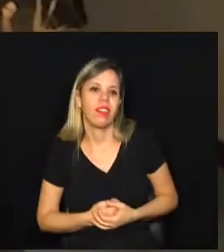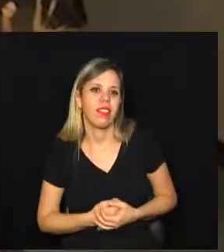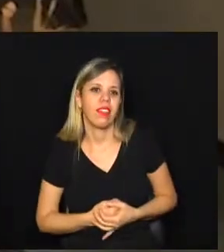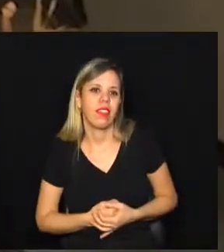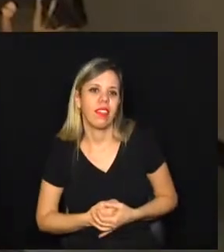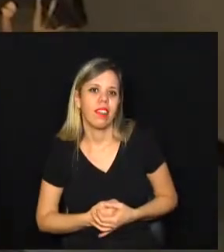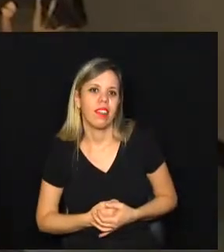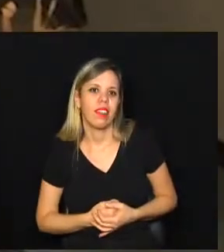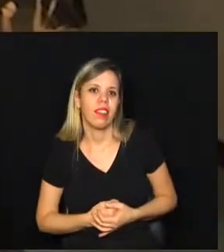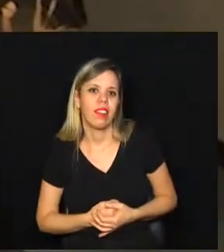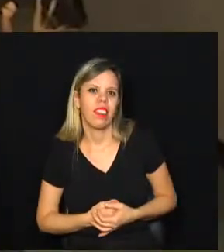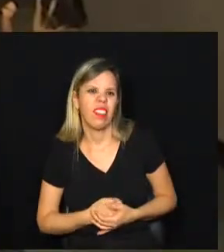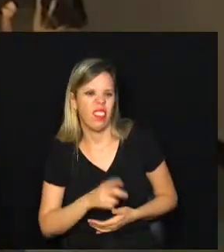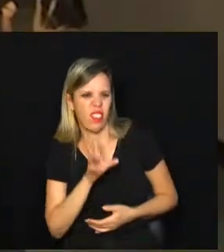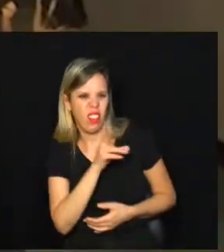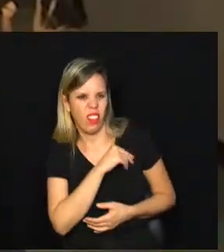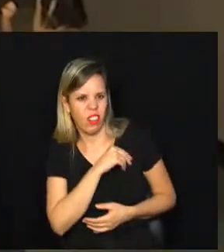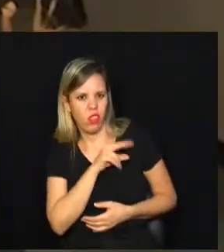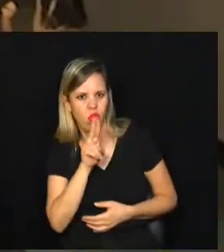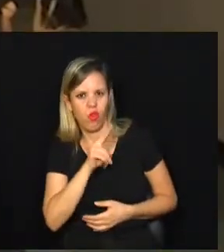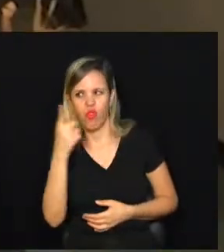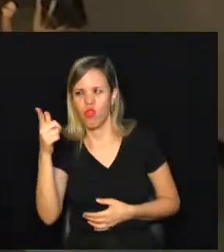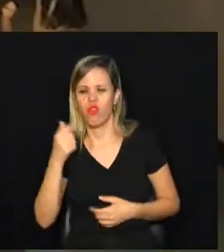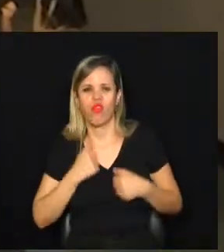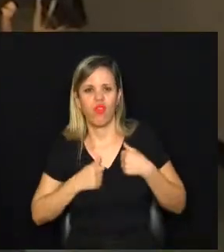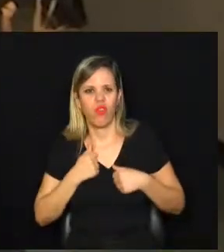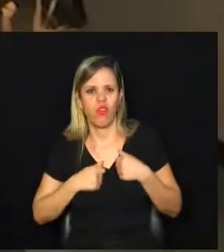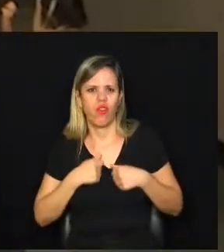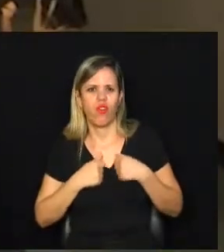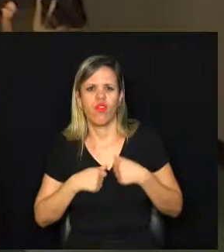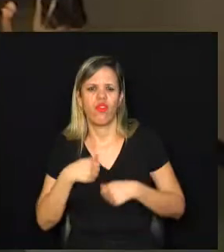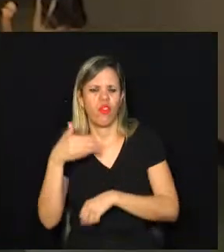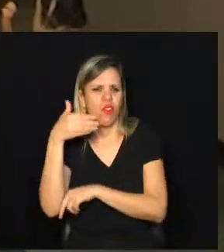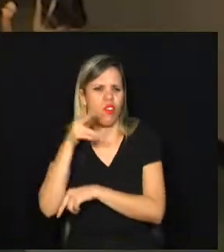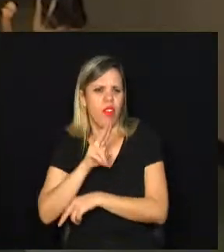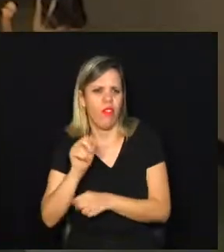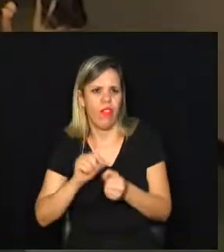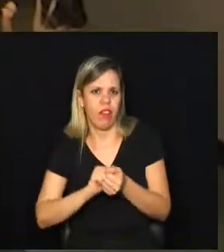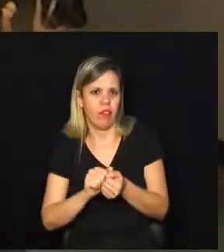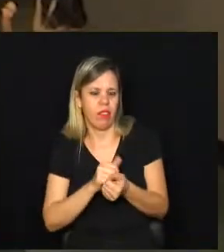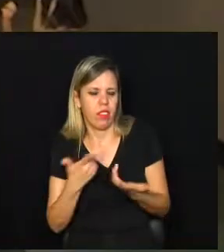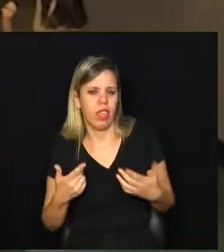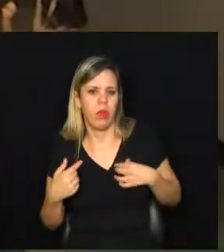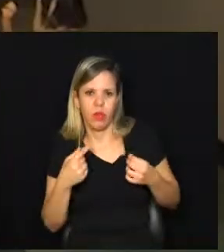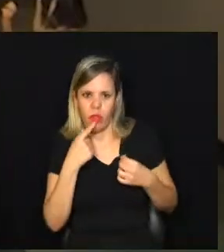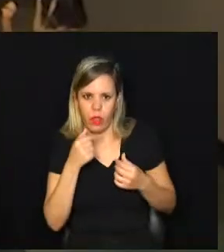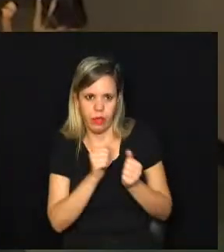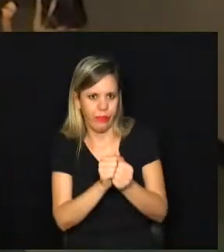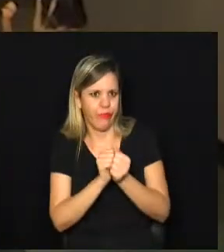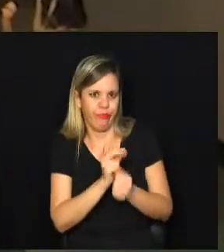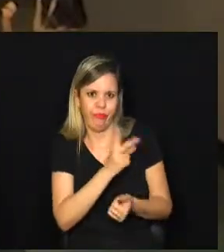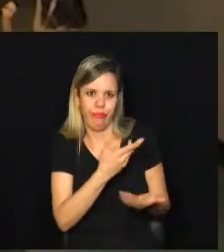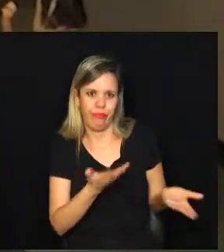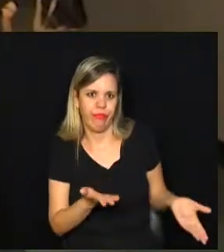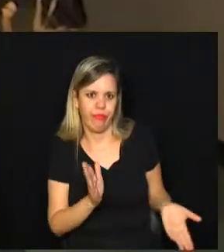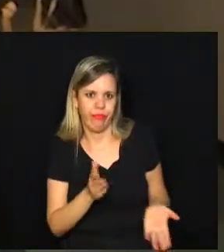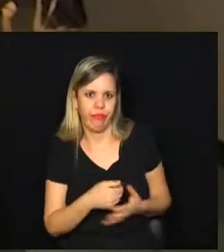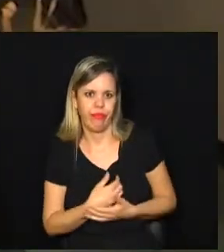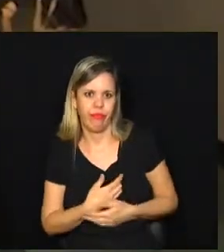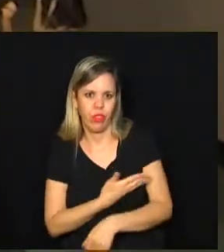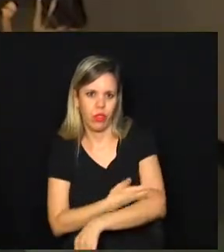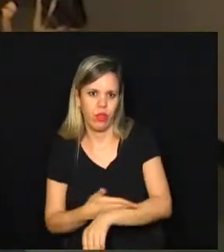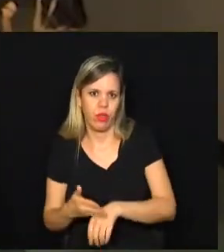Falei, filhão, que isso, usa o box do chuveiro, no hotel, faz alguma coisa. Porque a camisa vermelha tem que estar acompanhando ele, já é